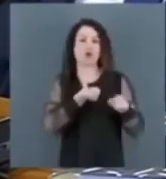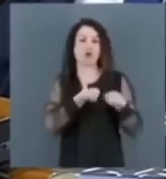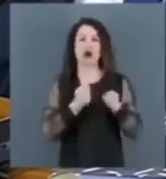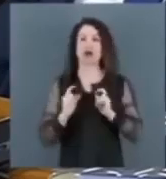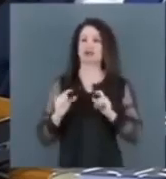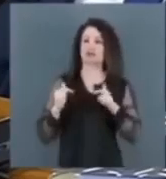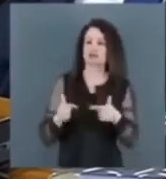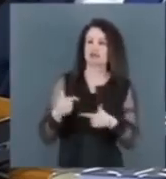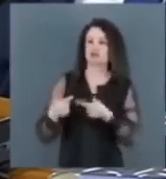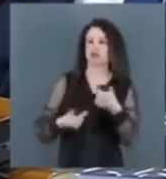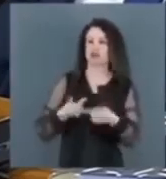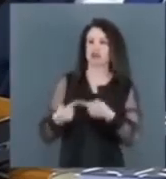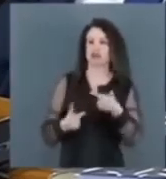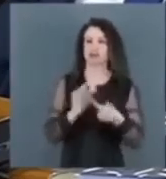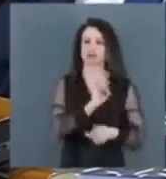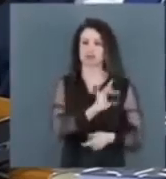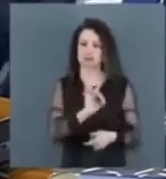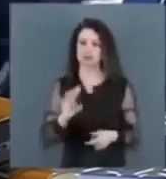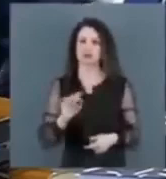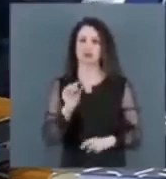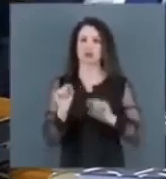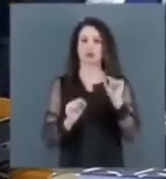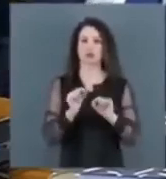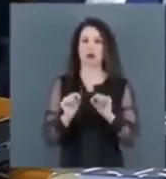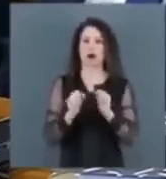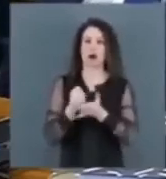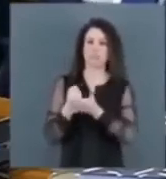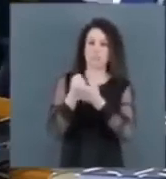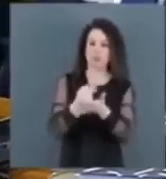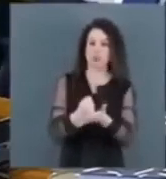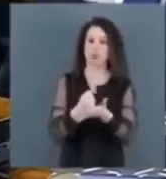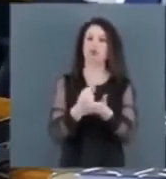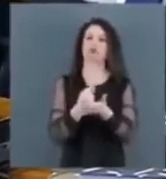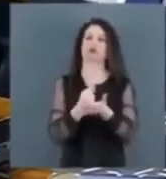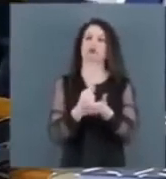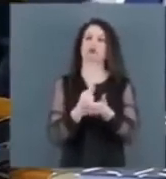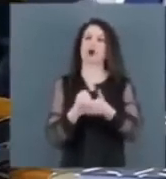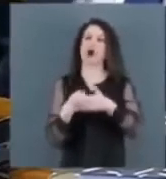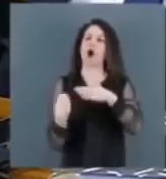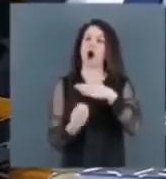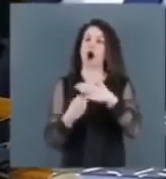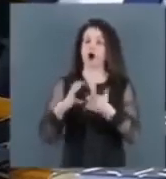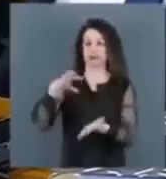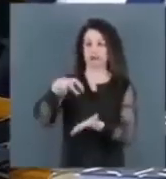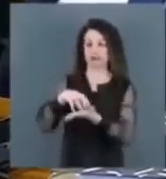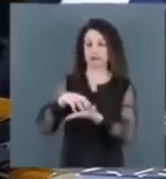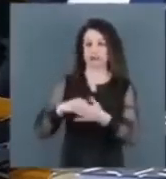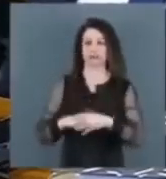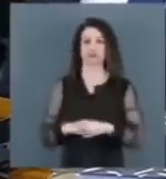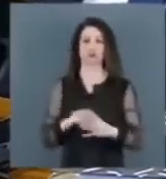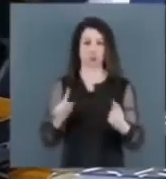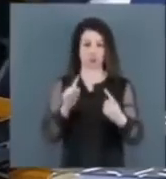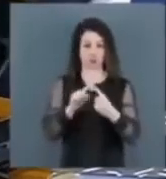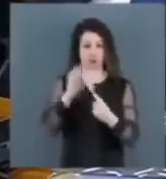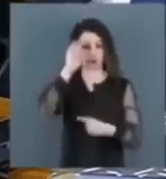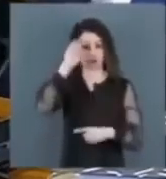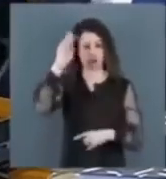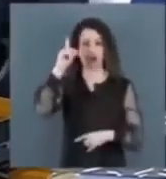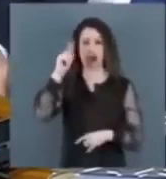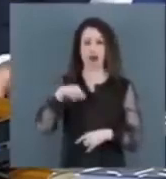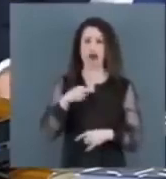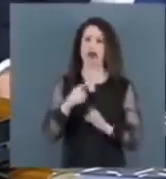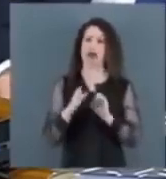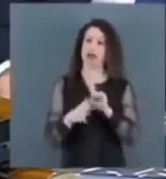atividades de cada qual com o apoio dos órgãos centrais. O seu objetivo central é garantir o direito